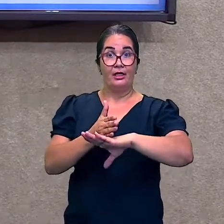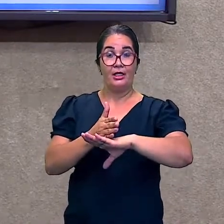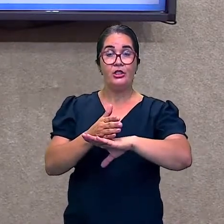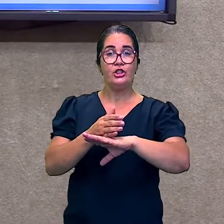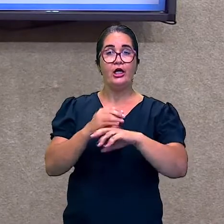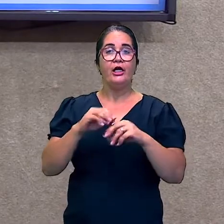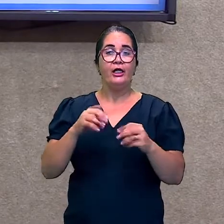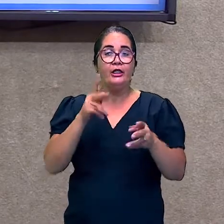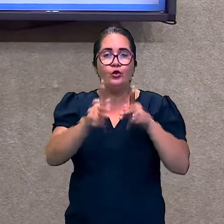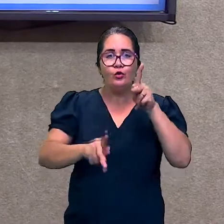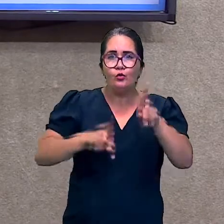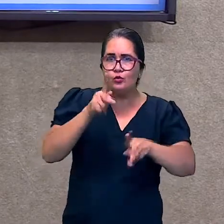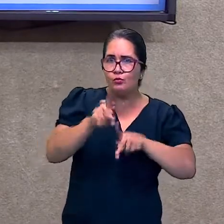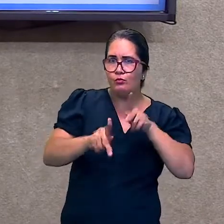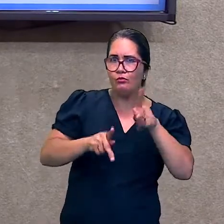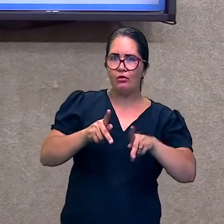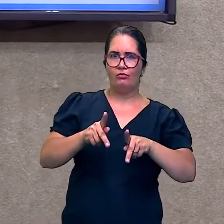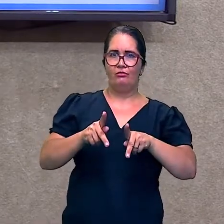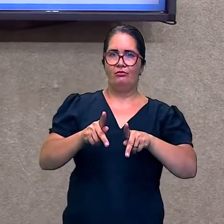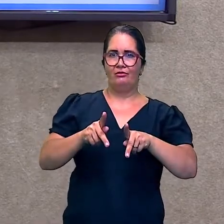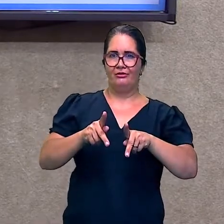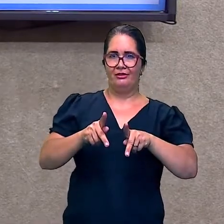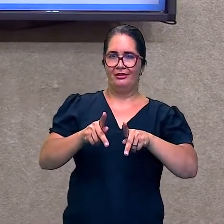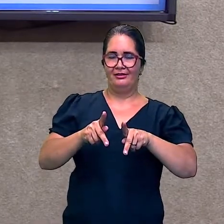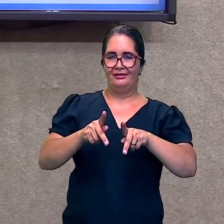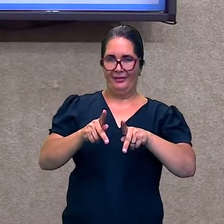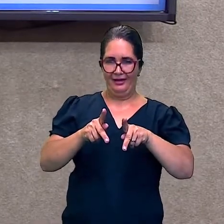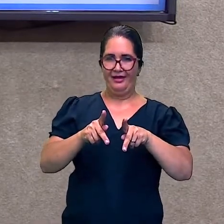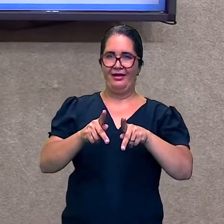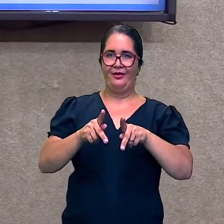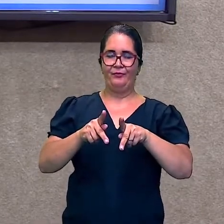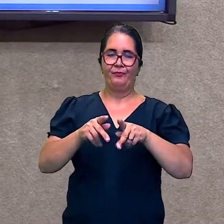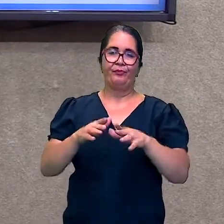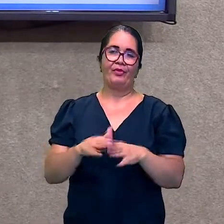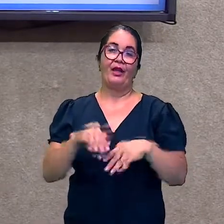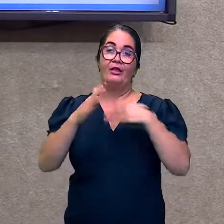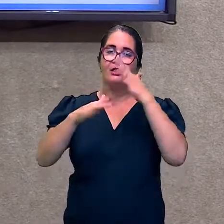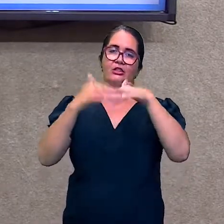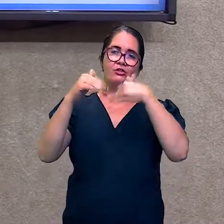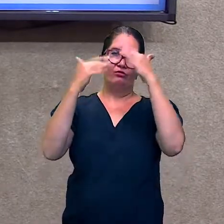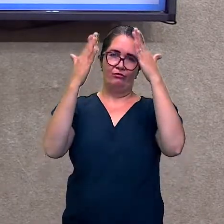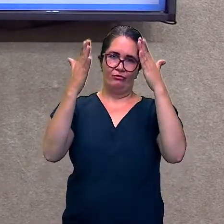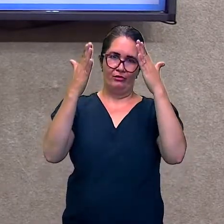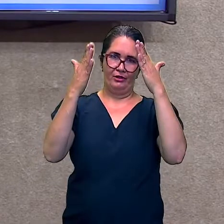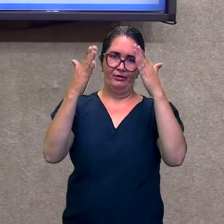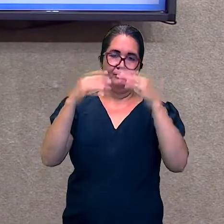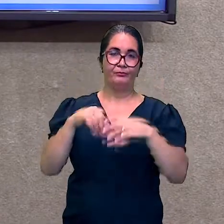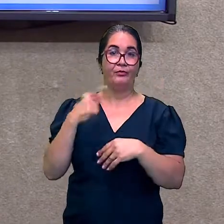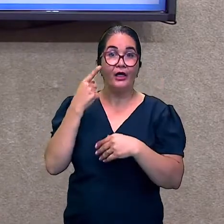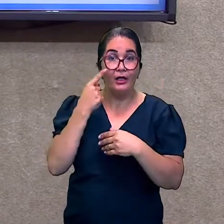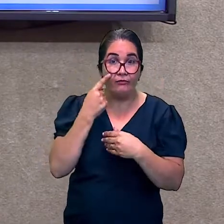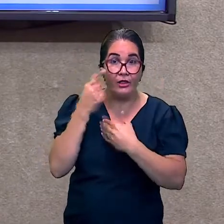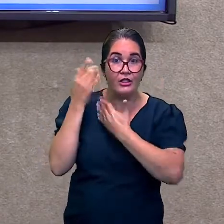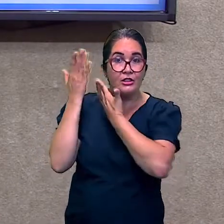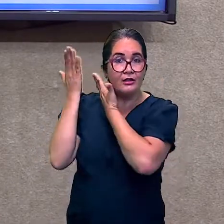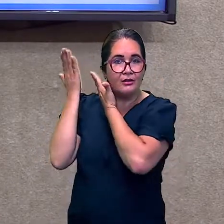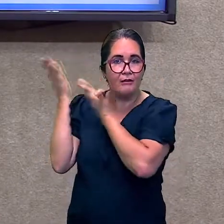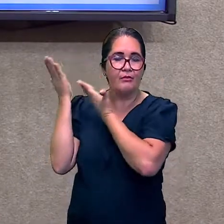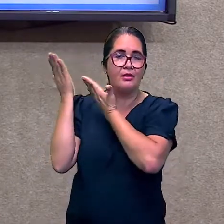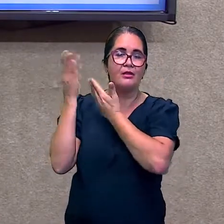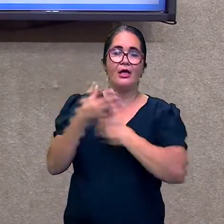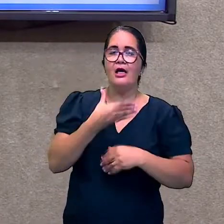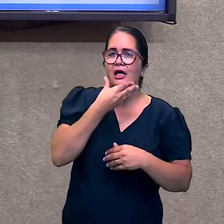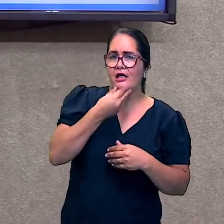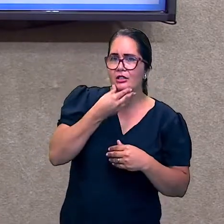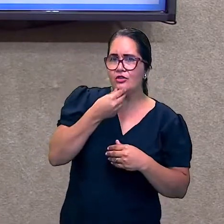Era. Um escritor. Então. Ele escreveu. Sobre a política. E por que. ele